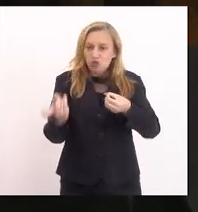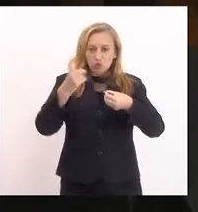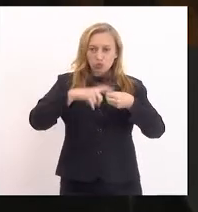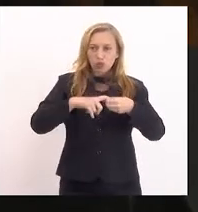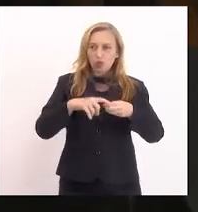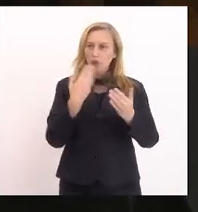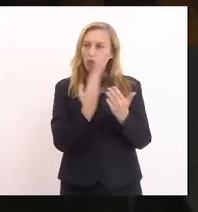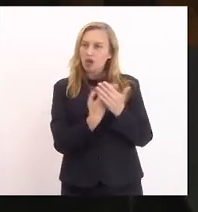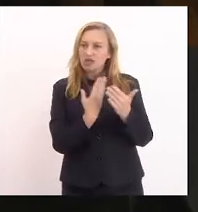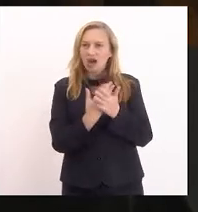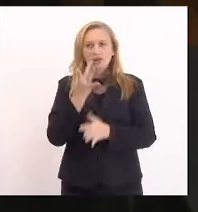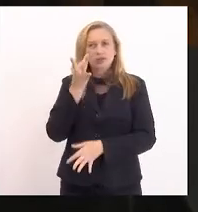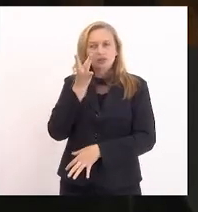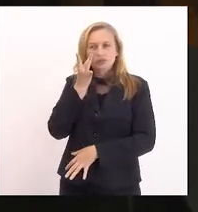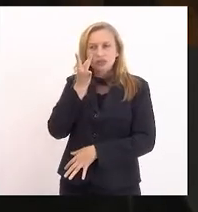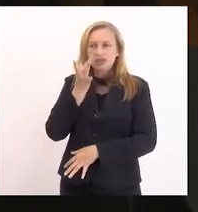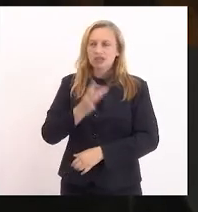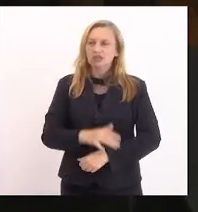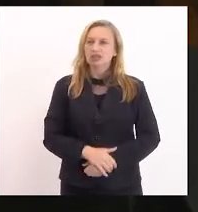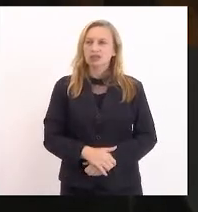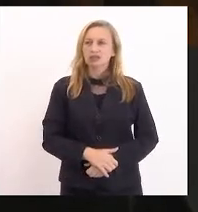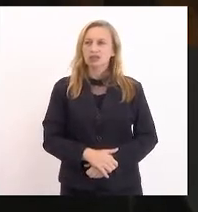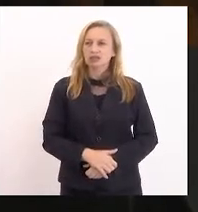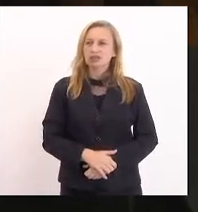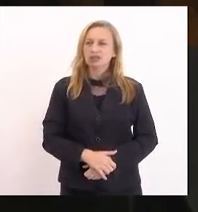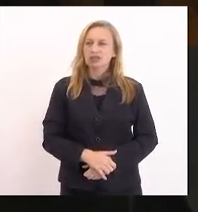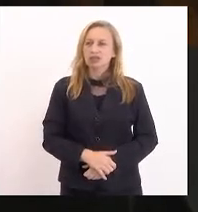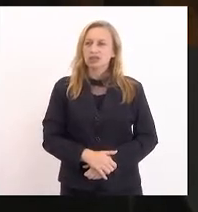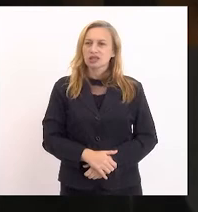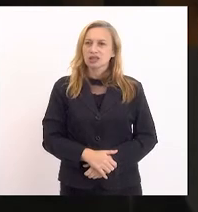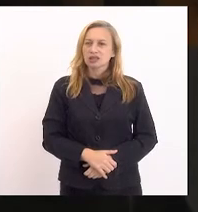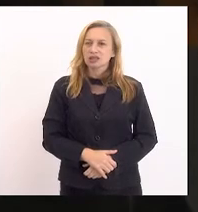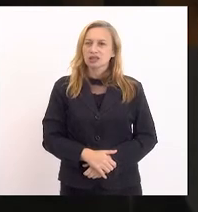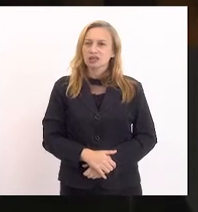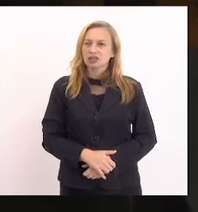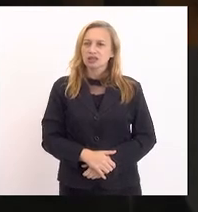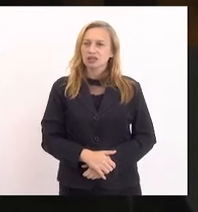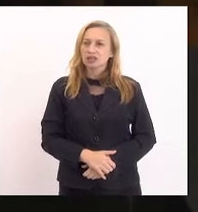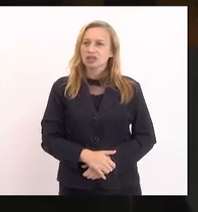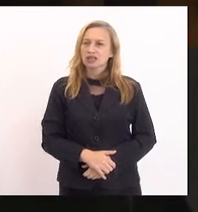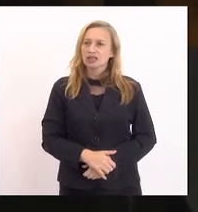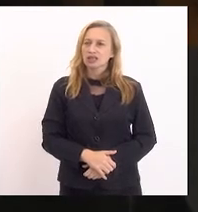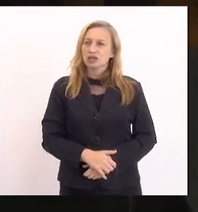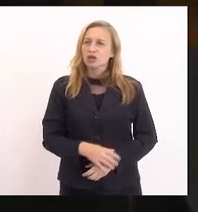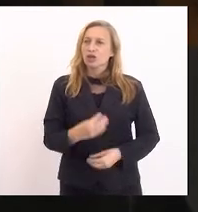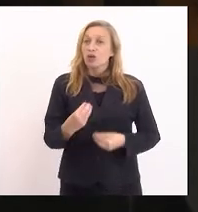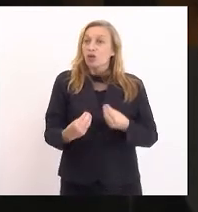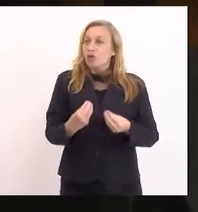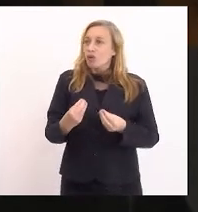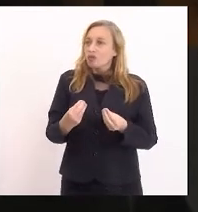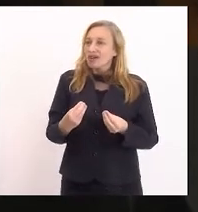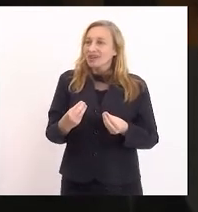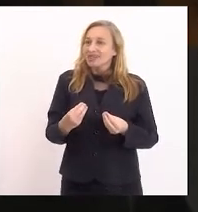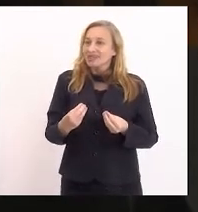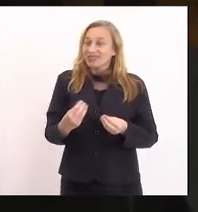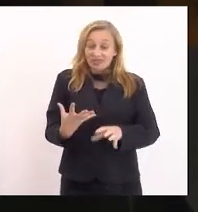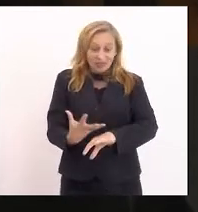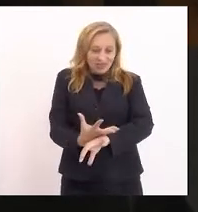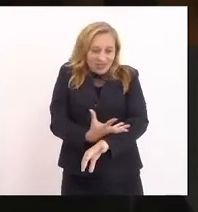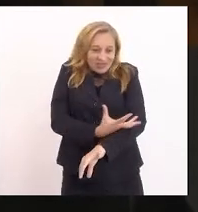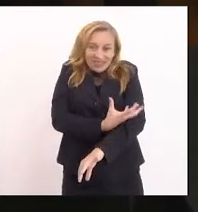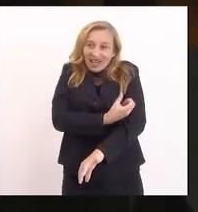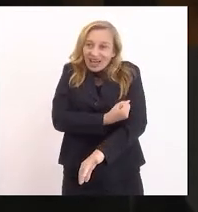presenciais, voltou às atividades presenciais e impressionante como ela vibrava depois da aula,